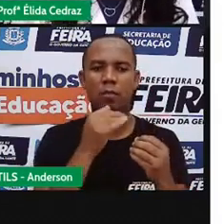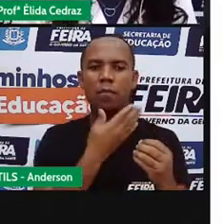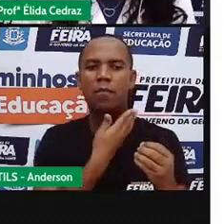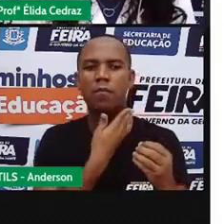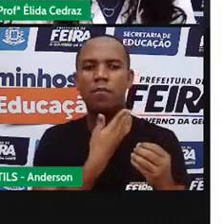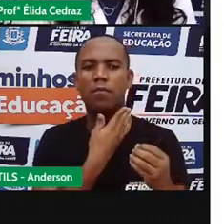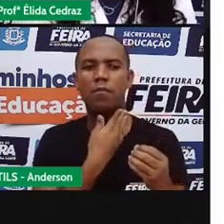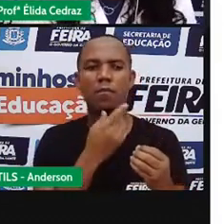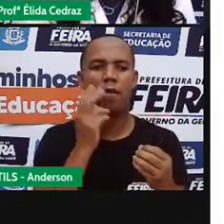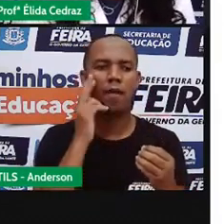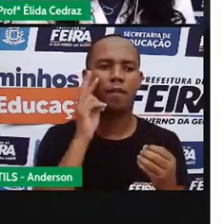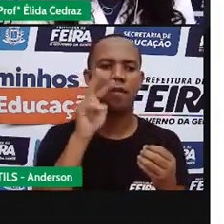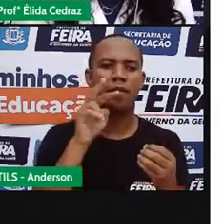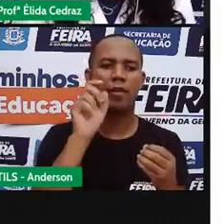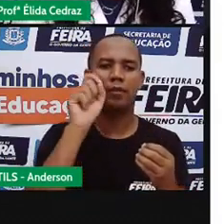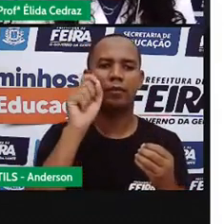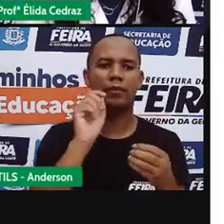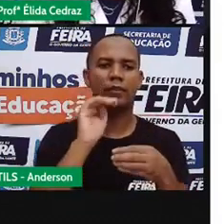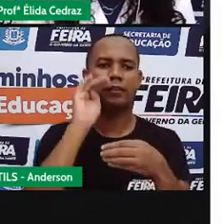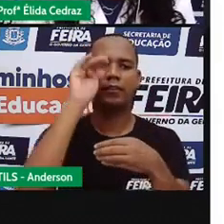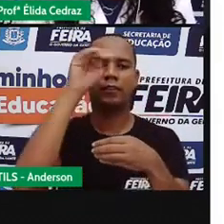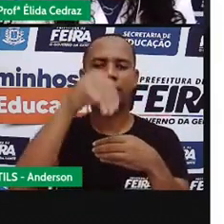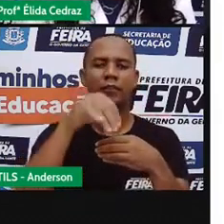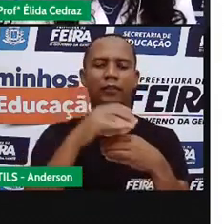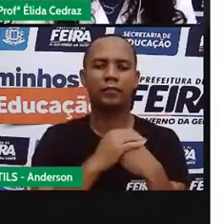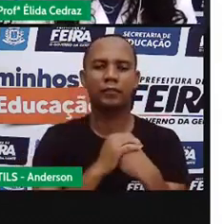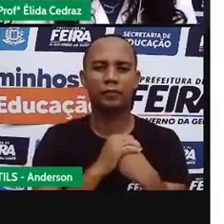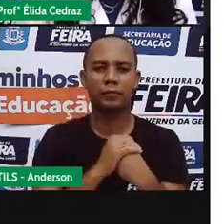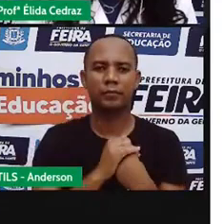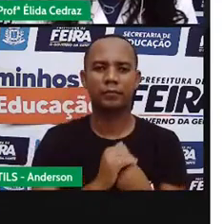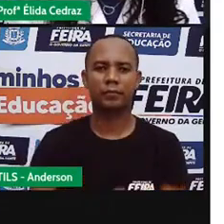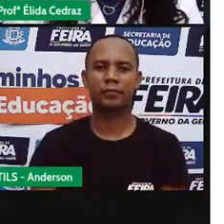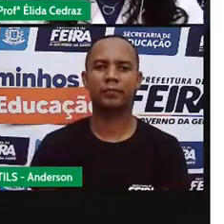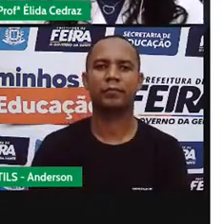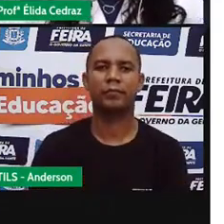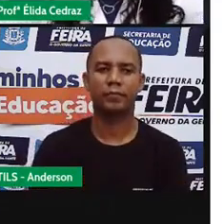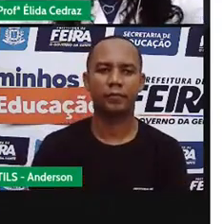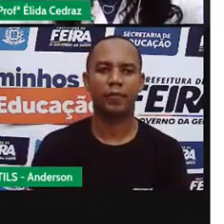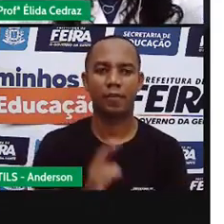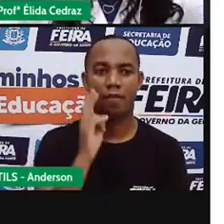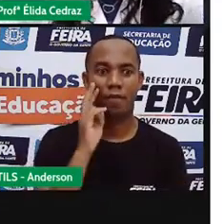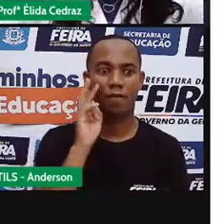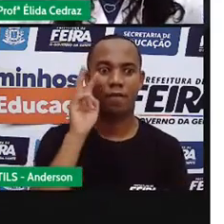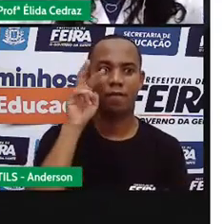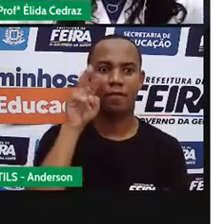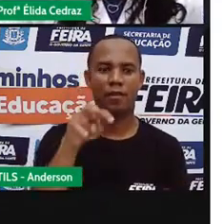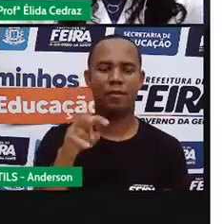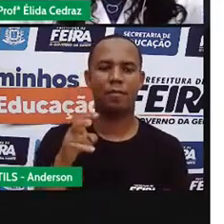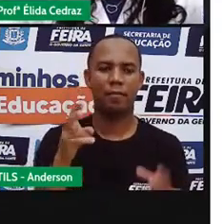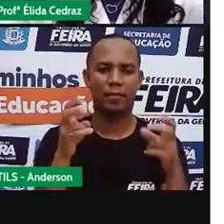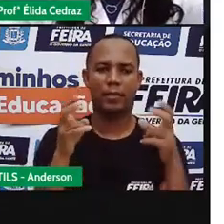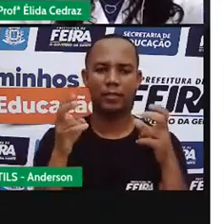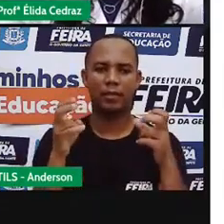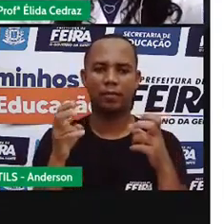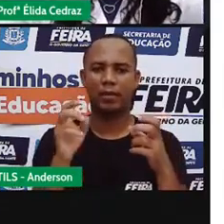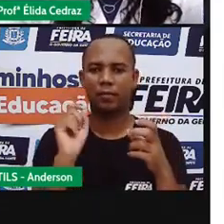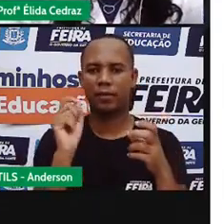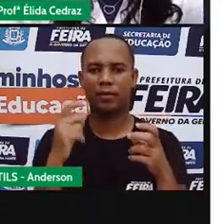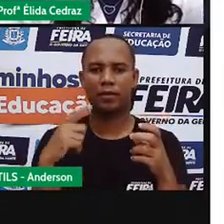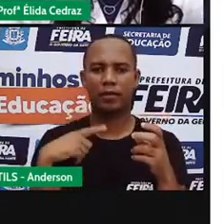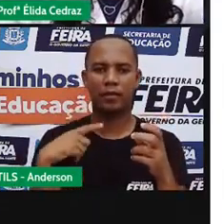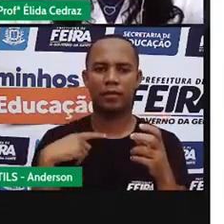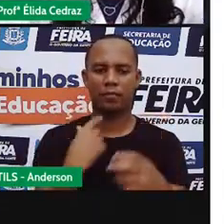acha que tem aí atrás. Vamos lá? Coloca aí. Olha, observa dos lados, tem graminha.